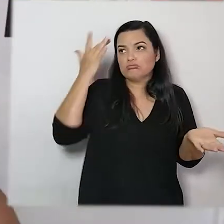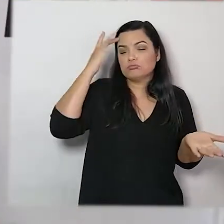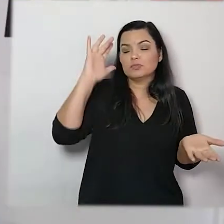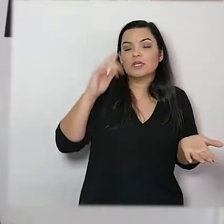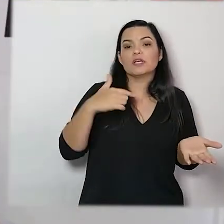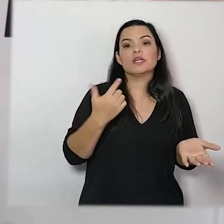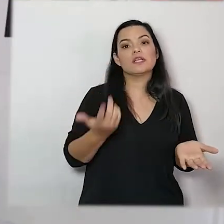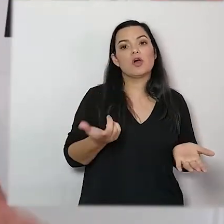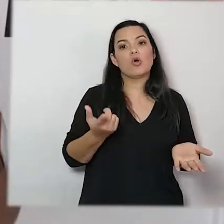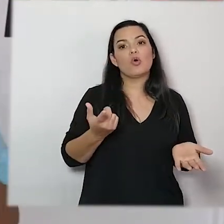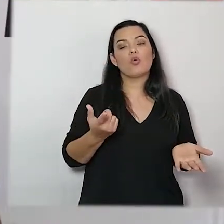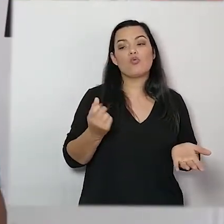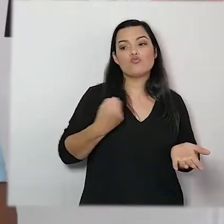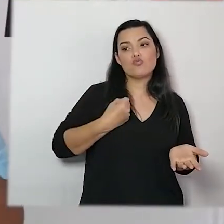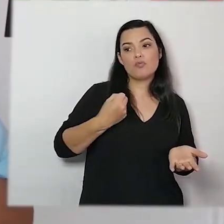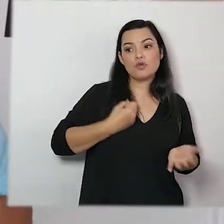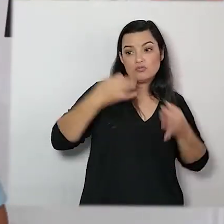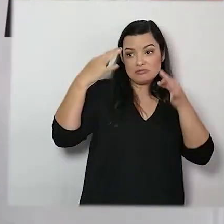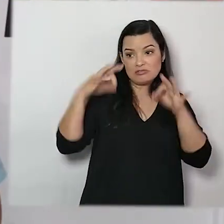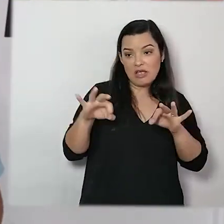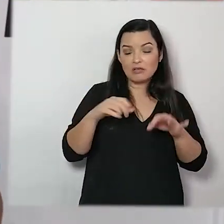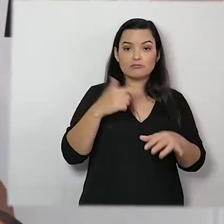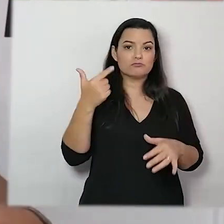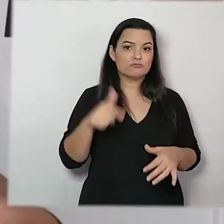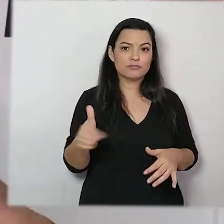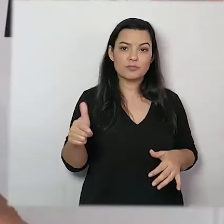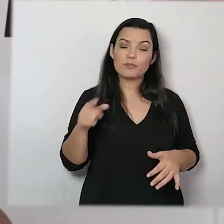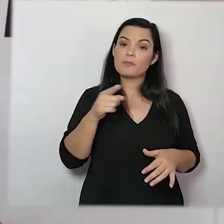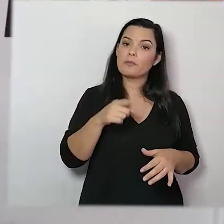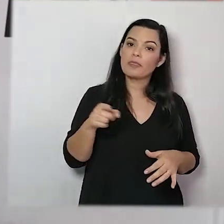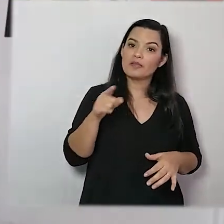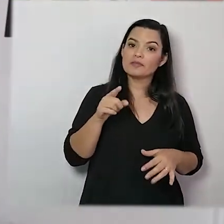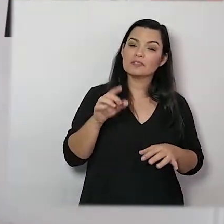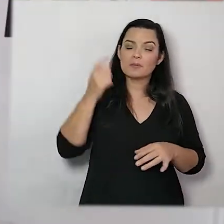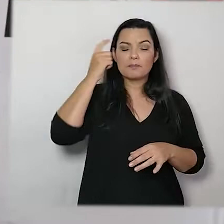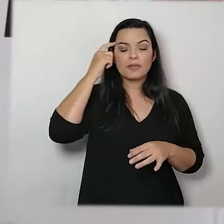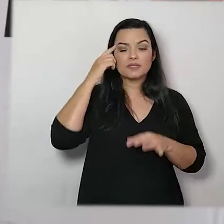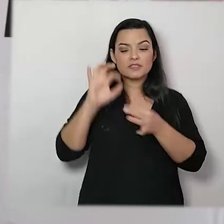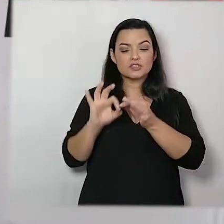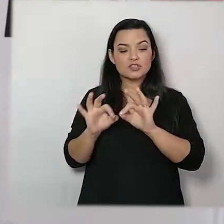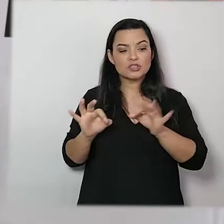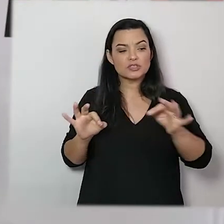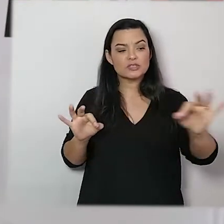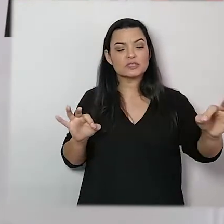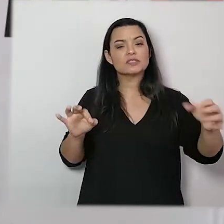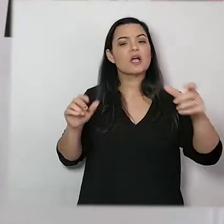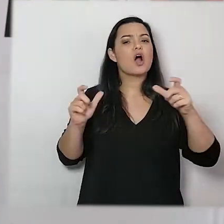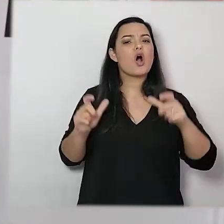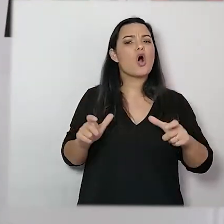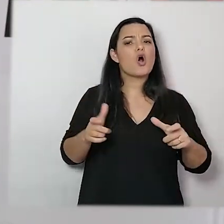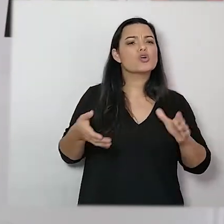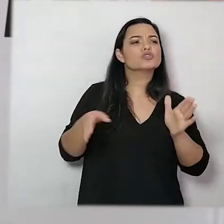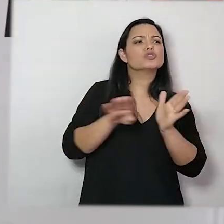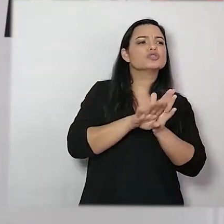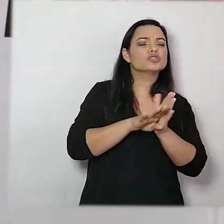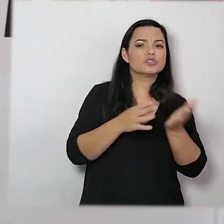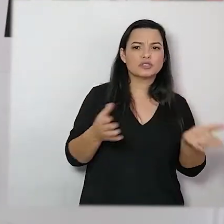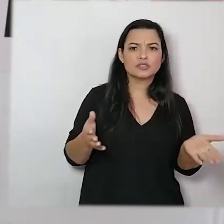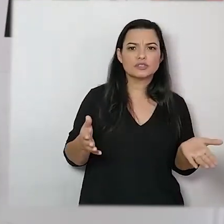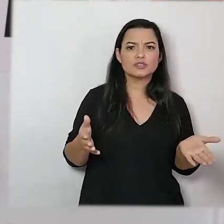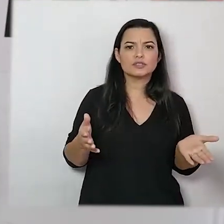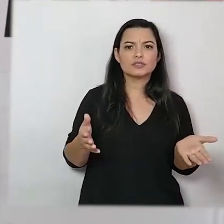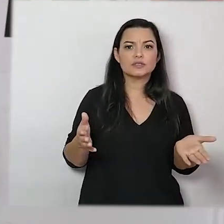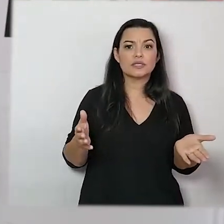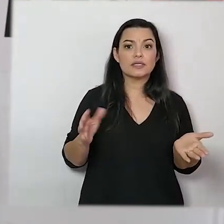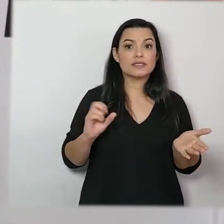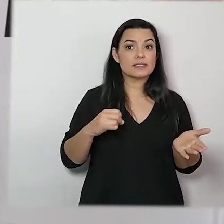exato. Vocês vão pensar nessa distância toda onde daria para chegar aí da sua